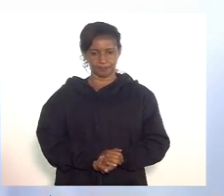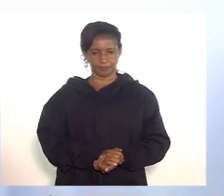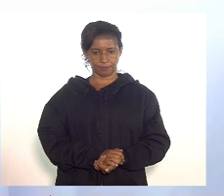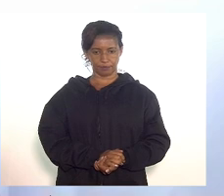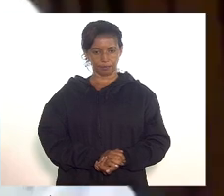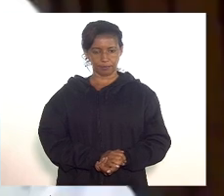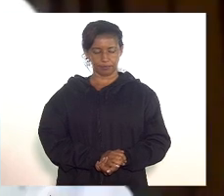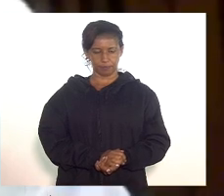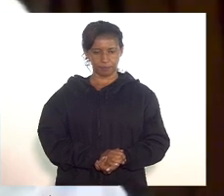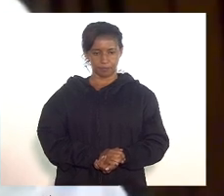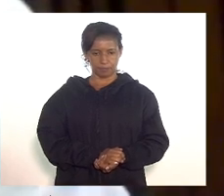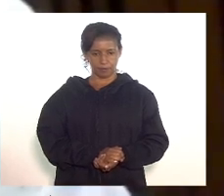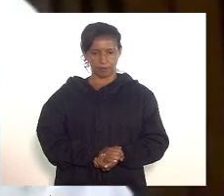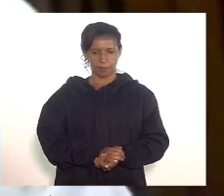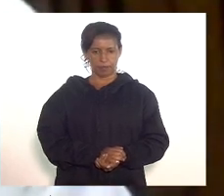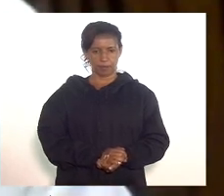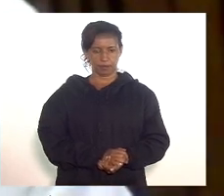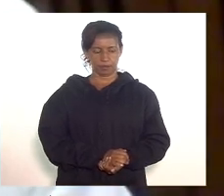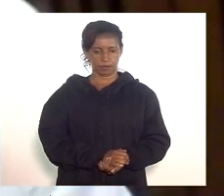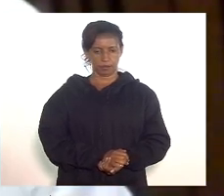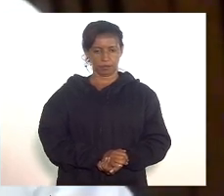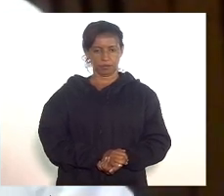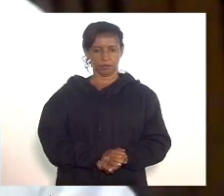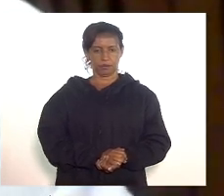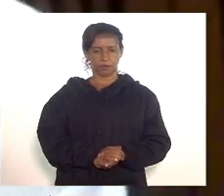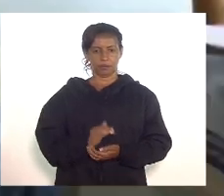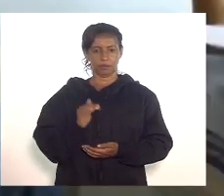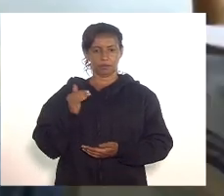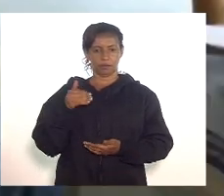parecer pela constitucionalidade presidente